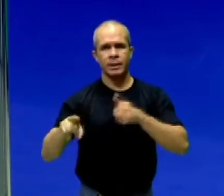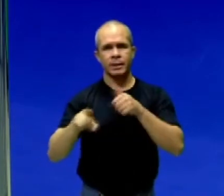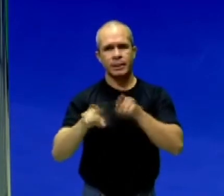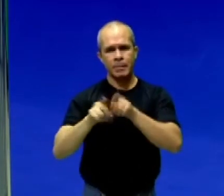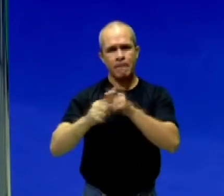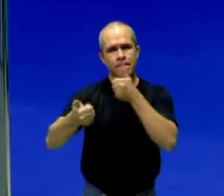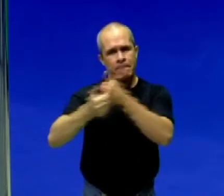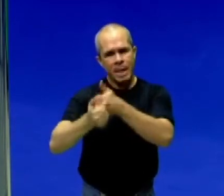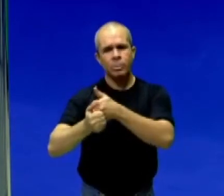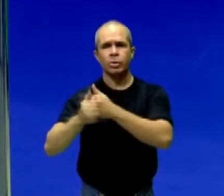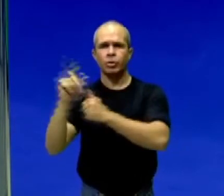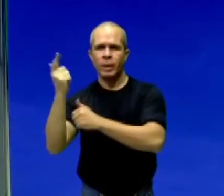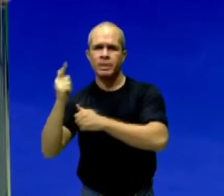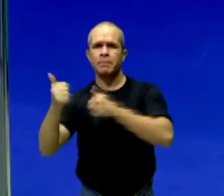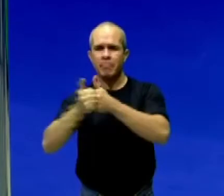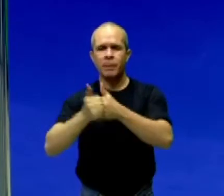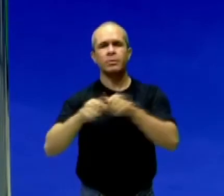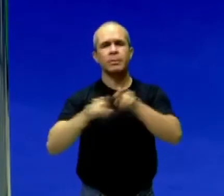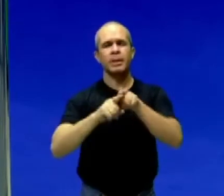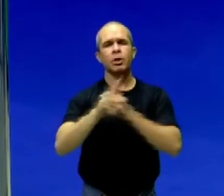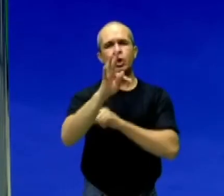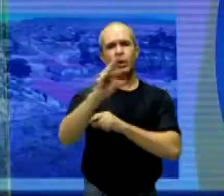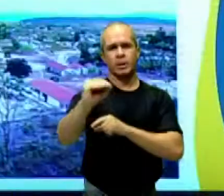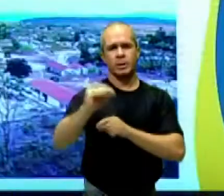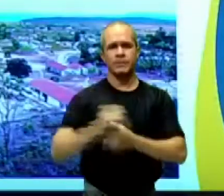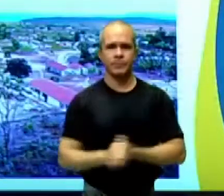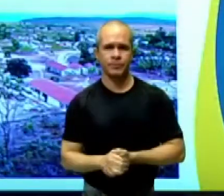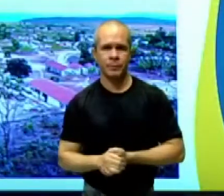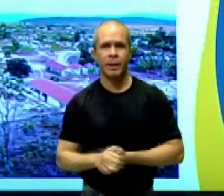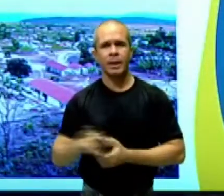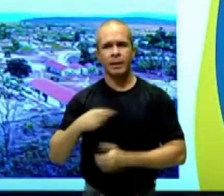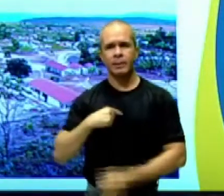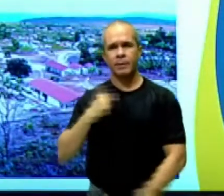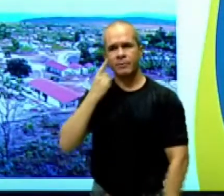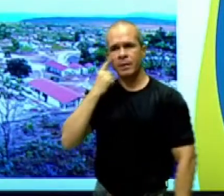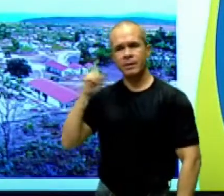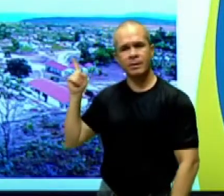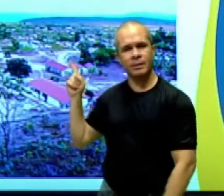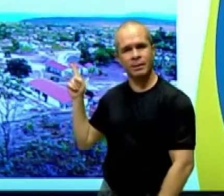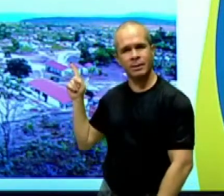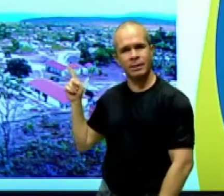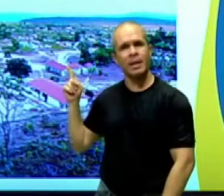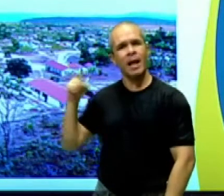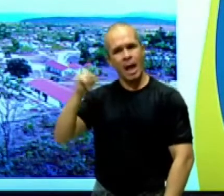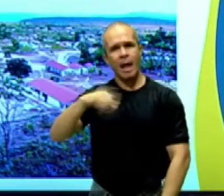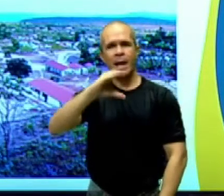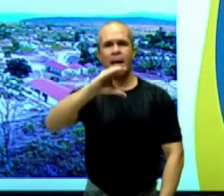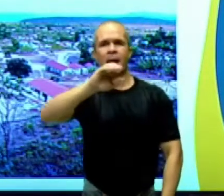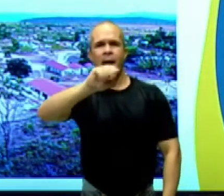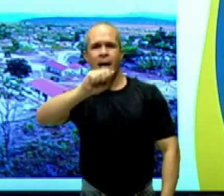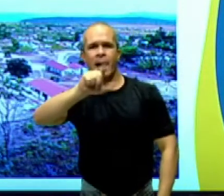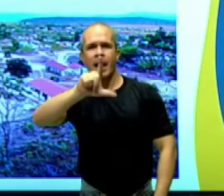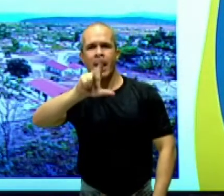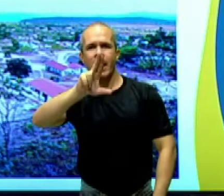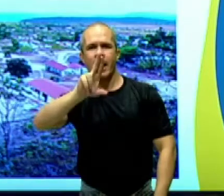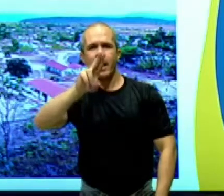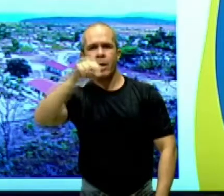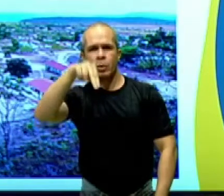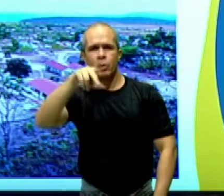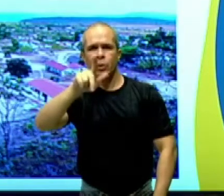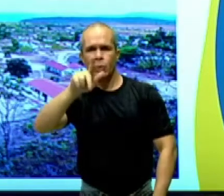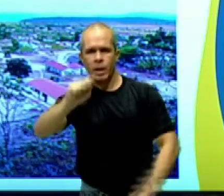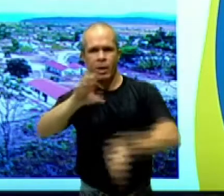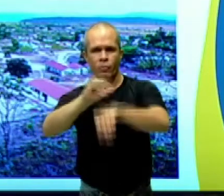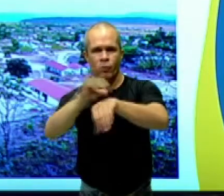de Tocantins. Uma região, essas imagens aqui, é lá nos Calungas. É uma foto já da atualidade. Existem